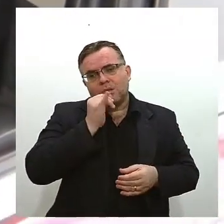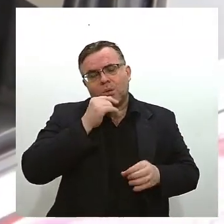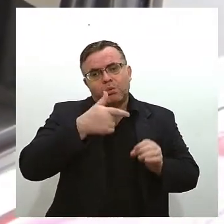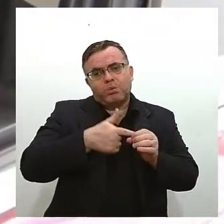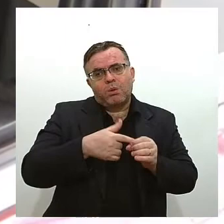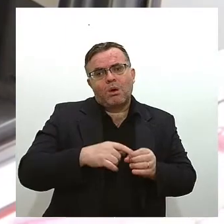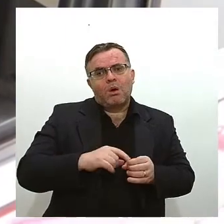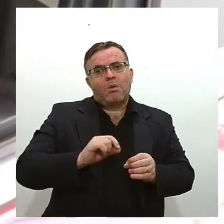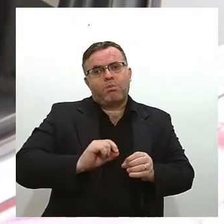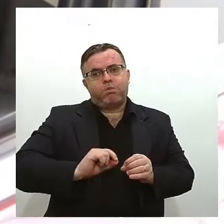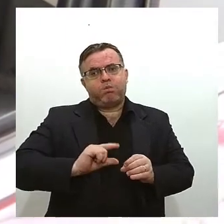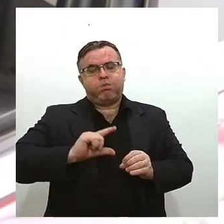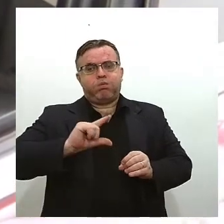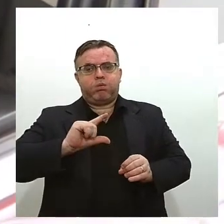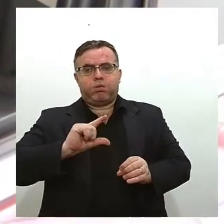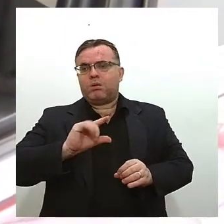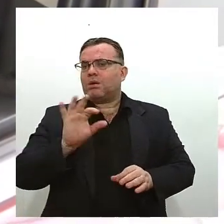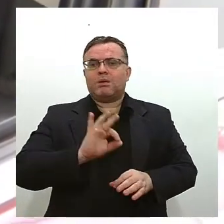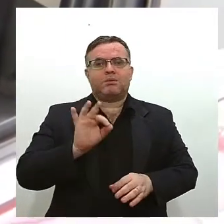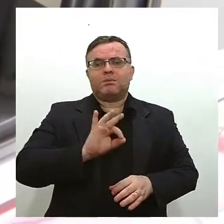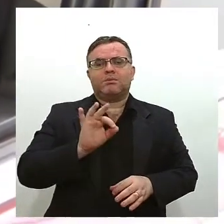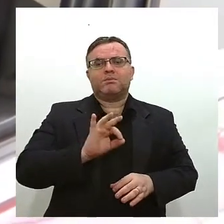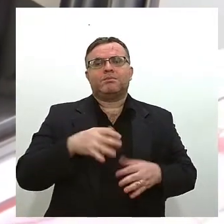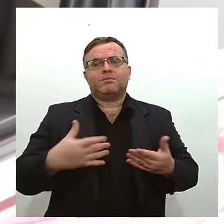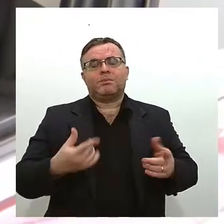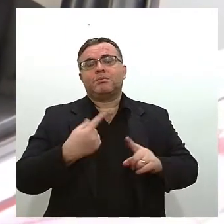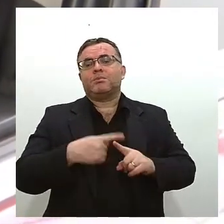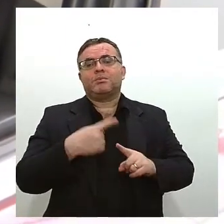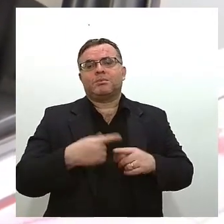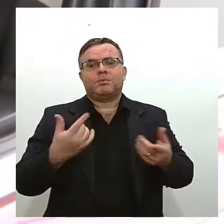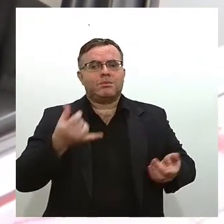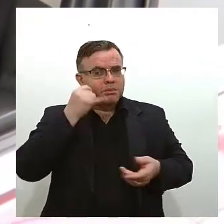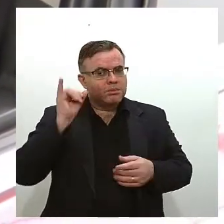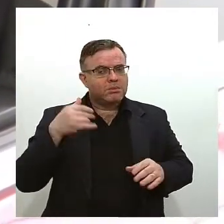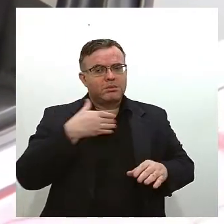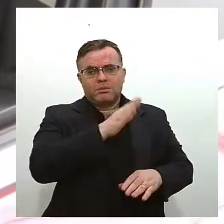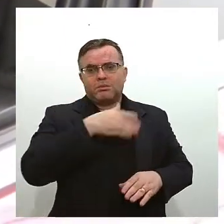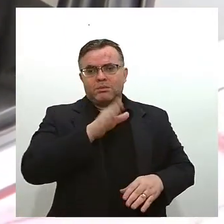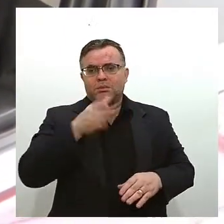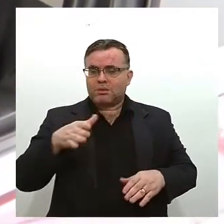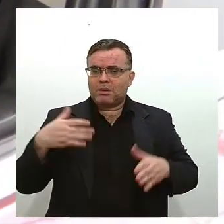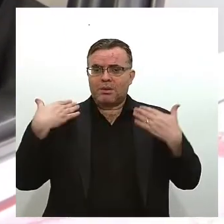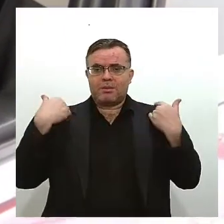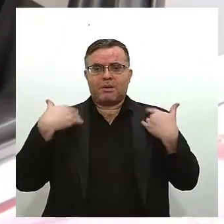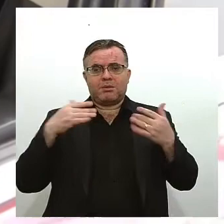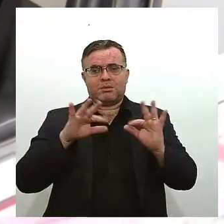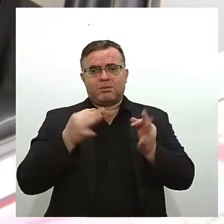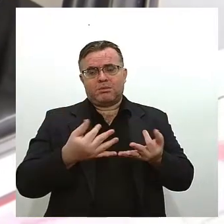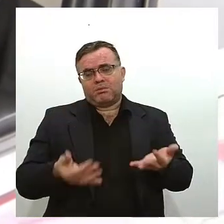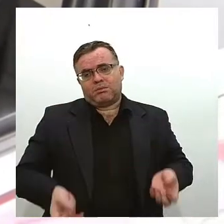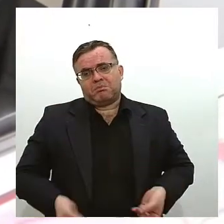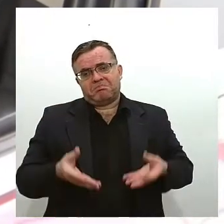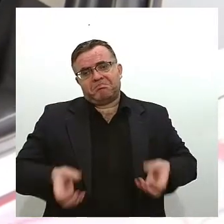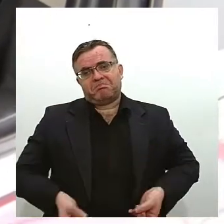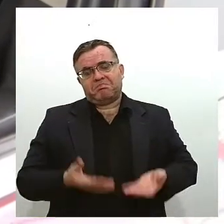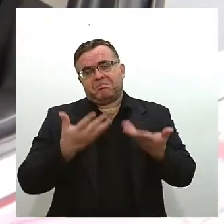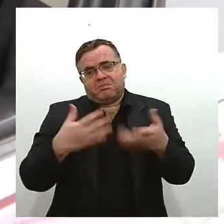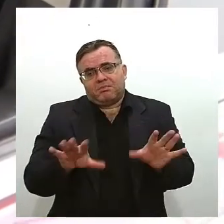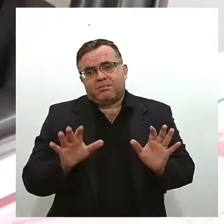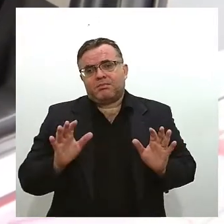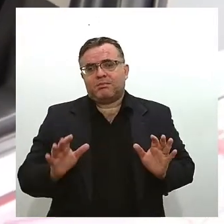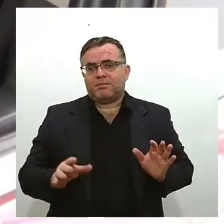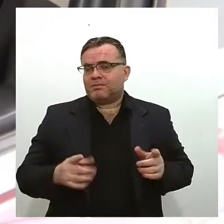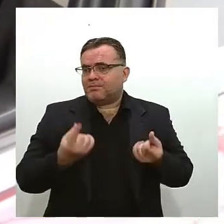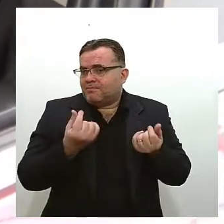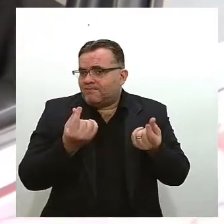semana com o carro andando com o carro evito de sair de passear com minha família para não gastar porque não tem condições